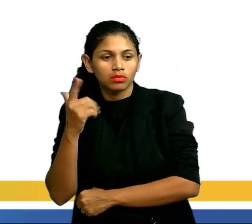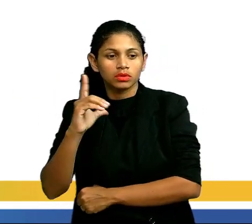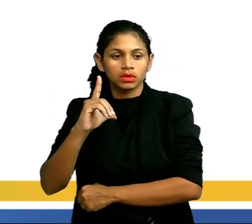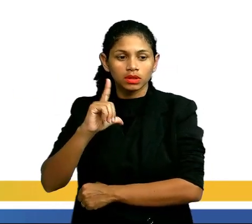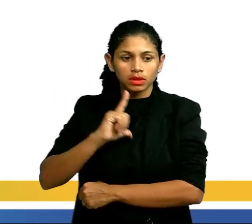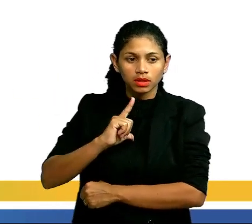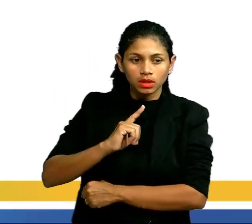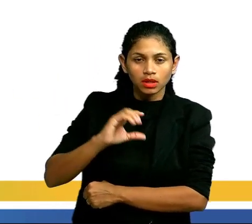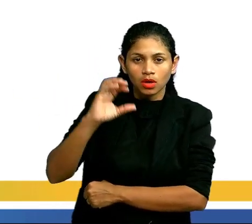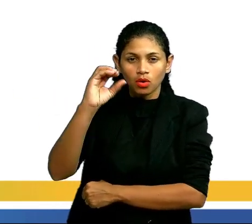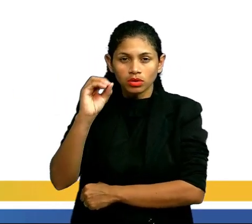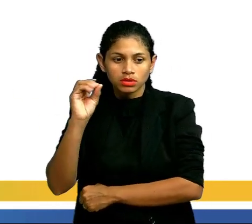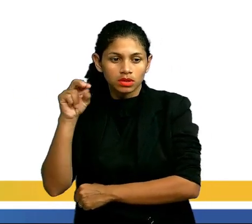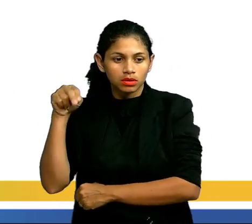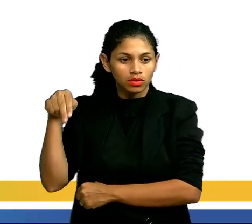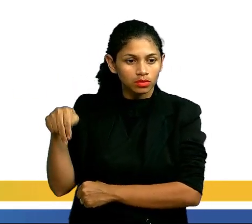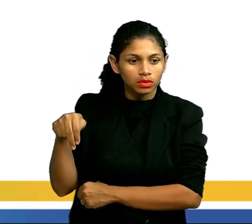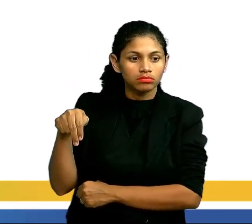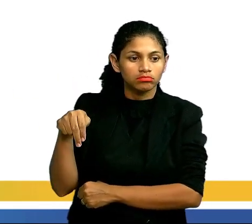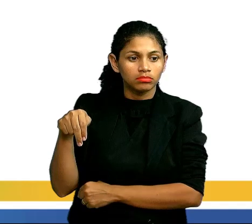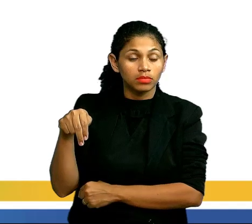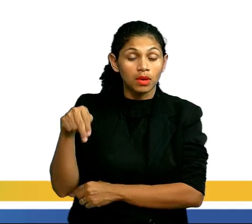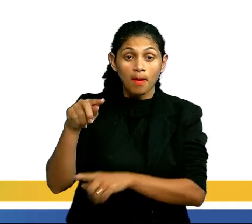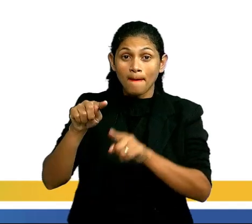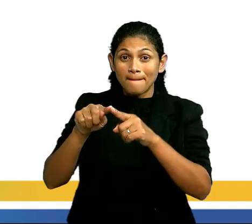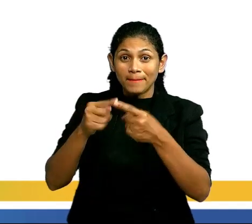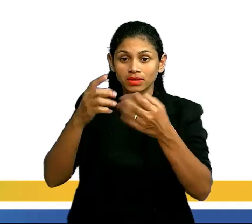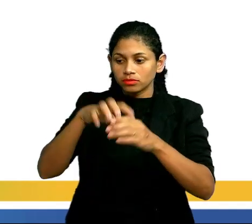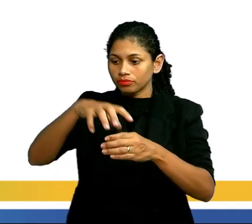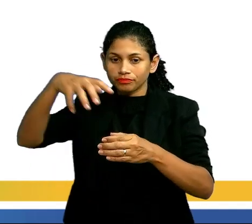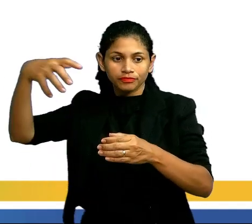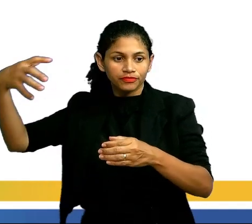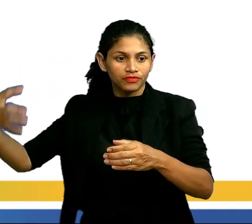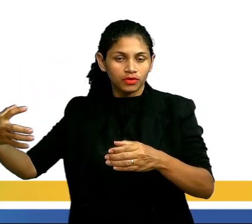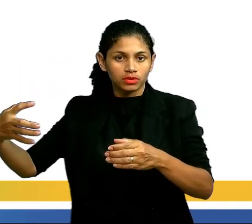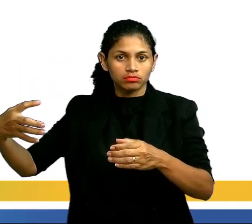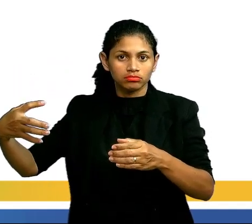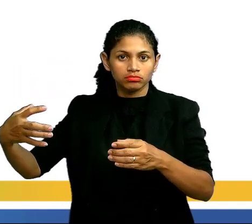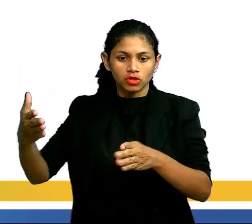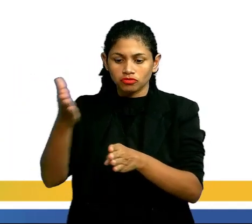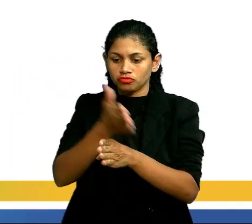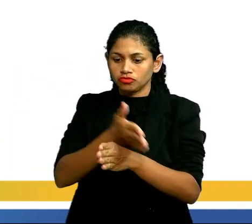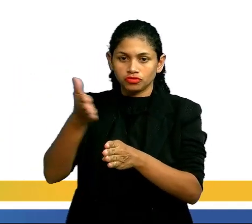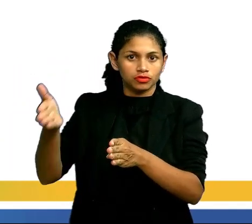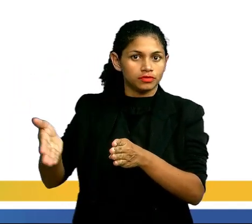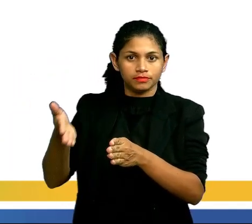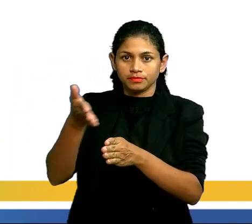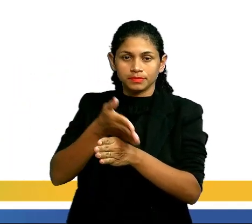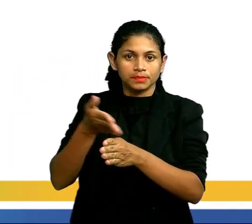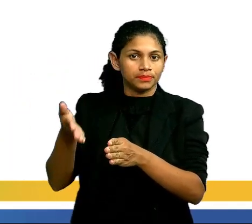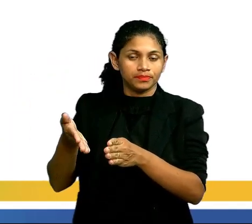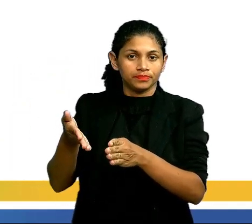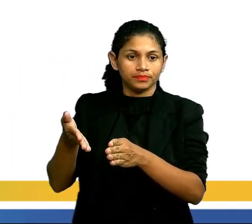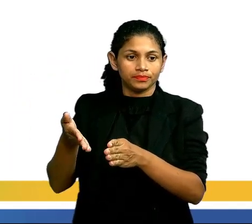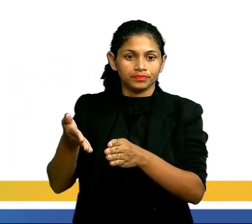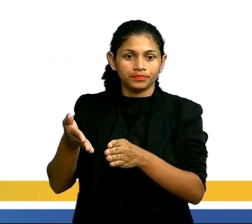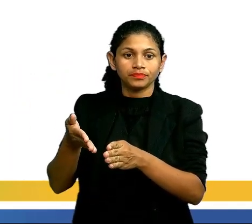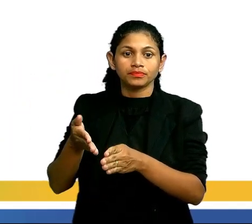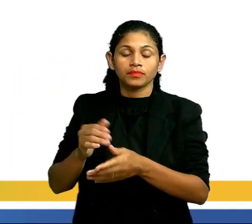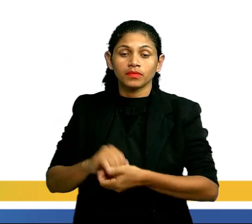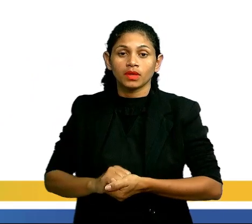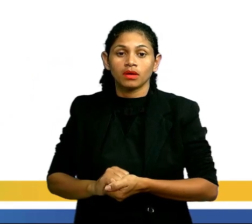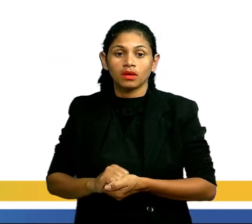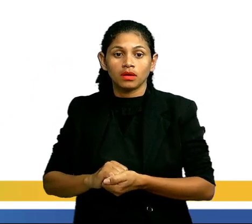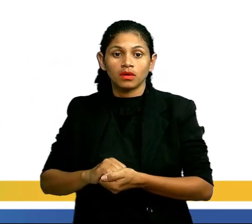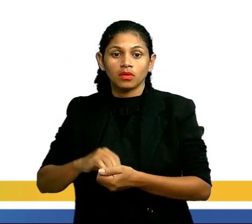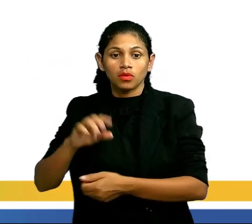esses átomos estão fora da cadeia, eles não estão dividindo os carbonos. Então, uma cadeia é homogênea. Já uma cadeia do